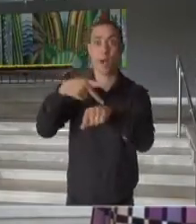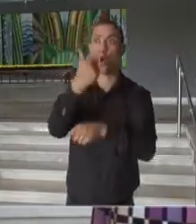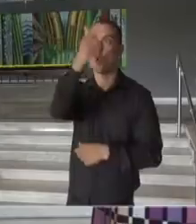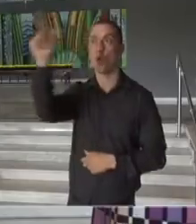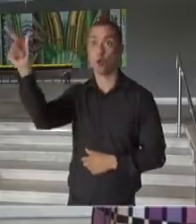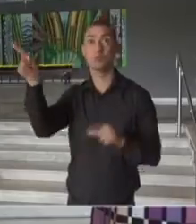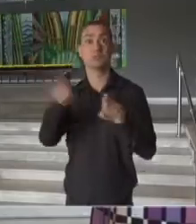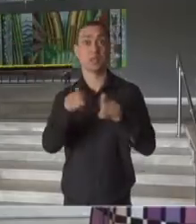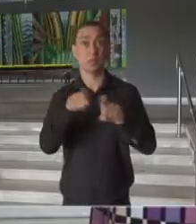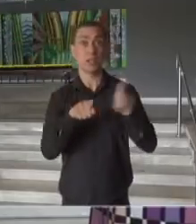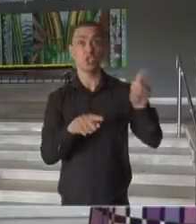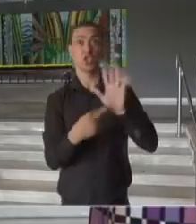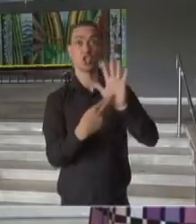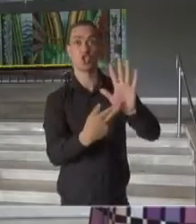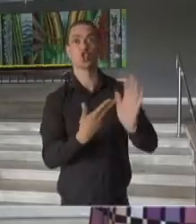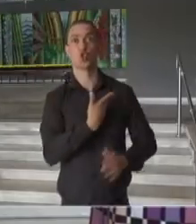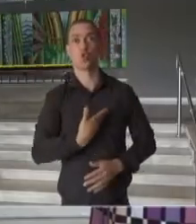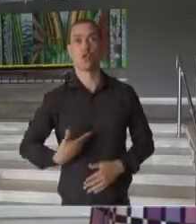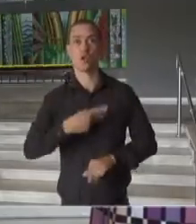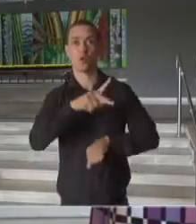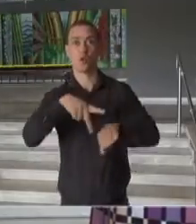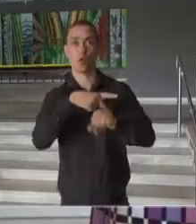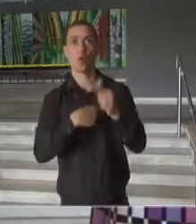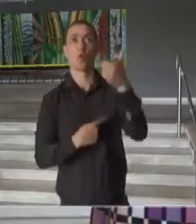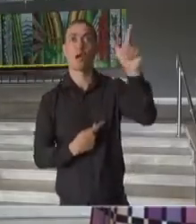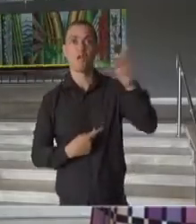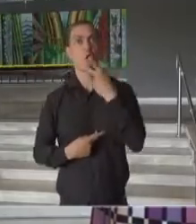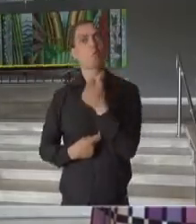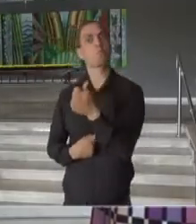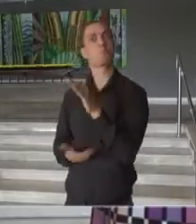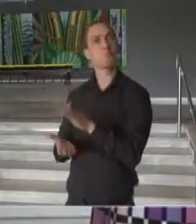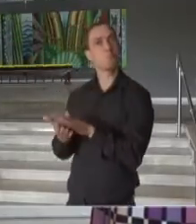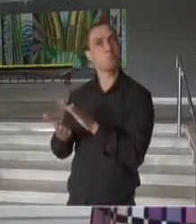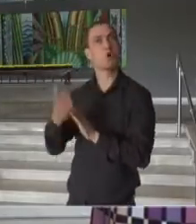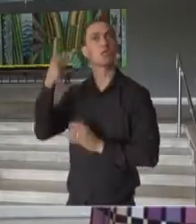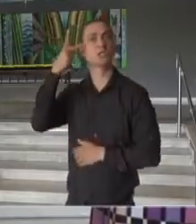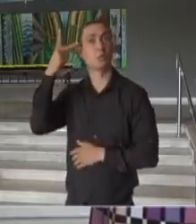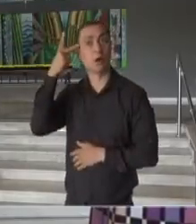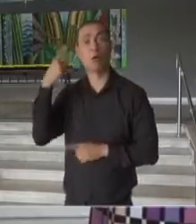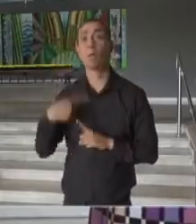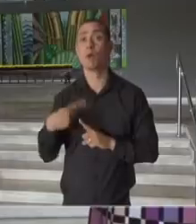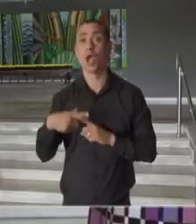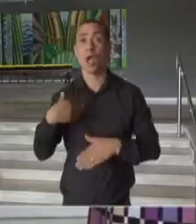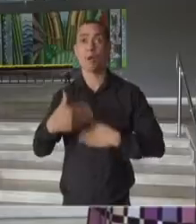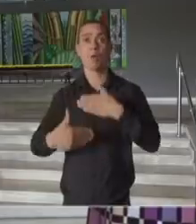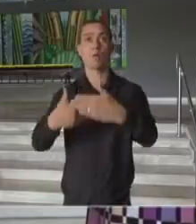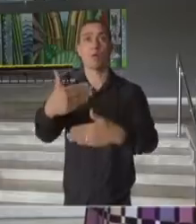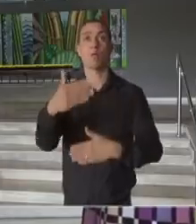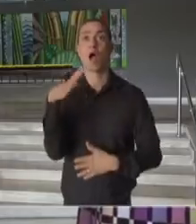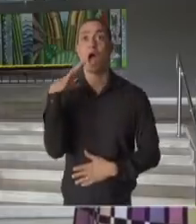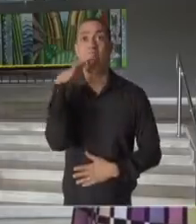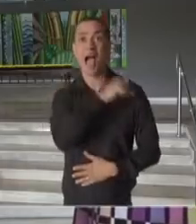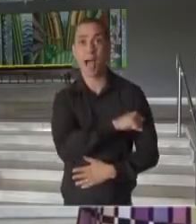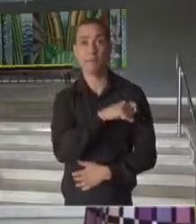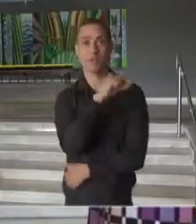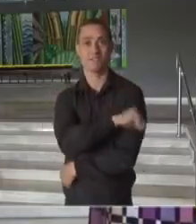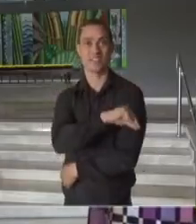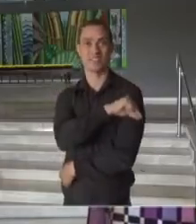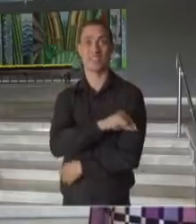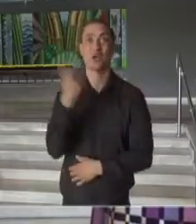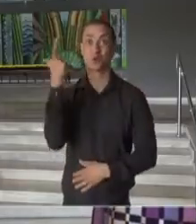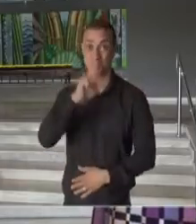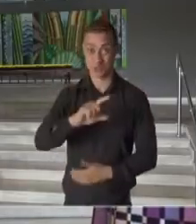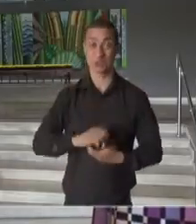de representantes de países de outras nações, dado ao avanço que fizemos aqui no processo